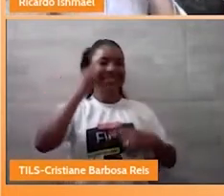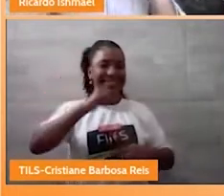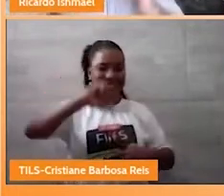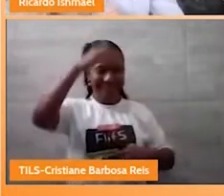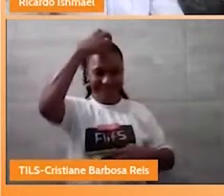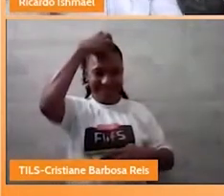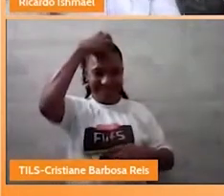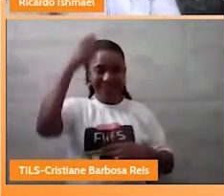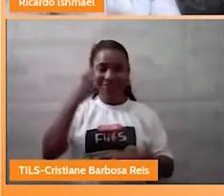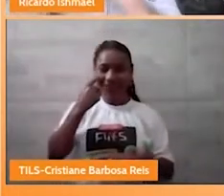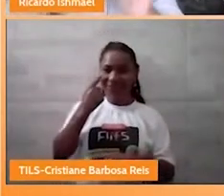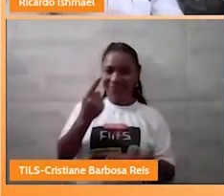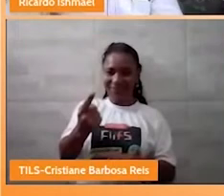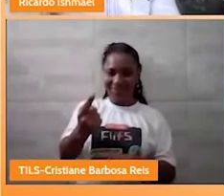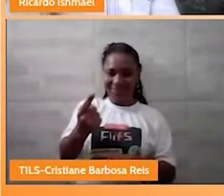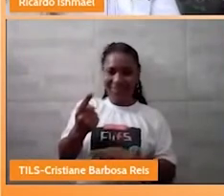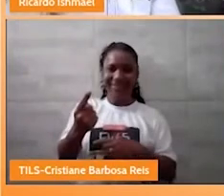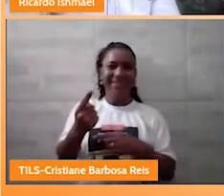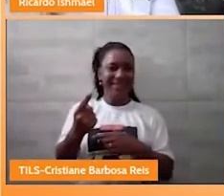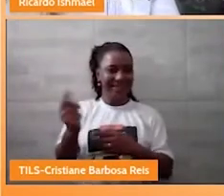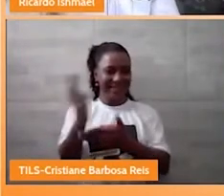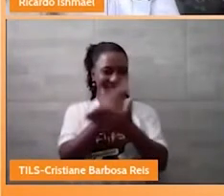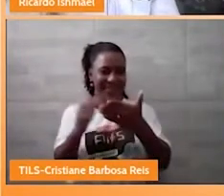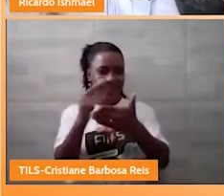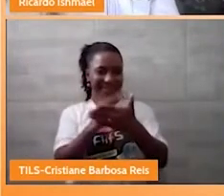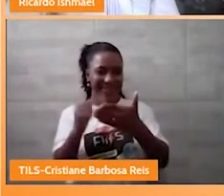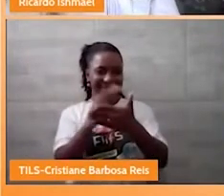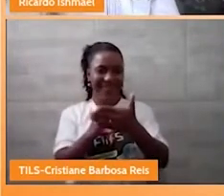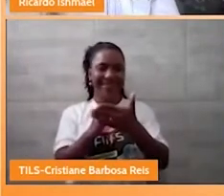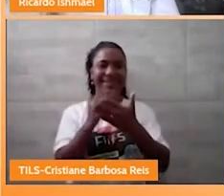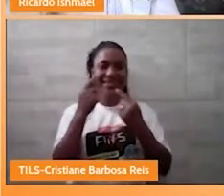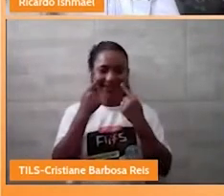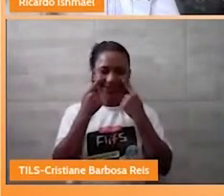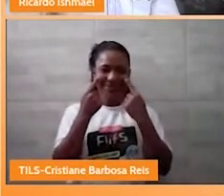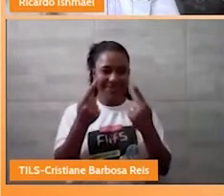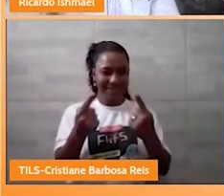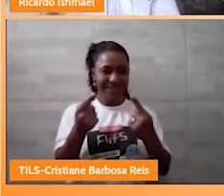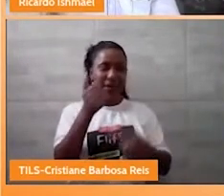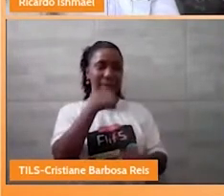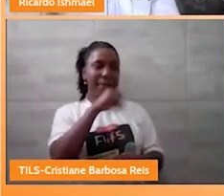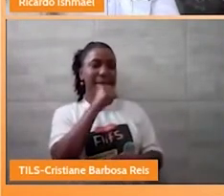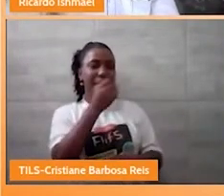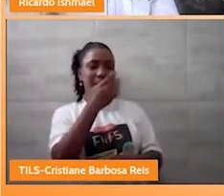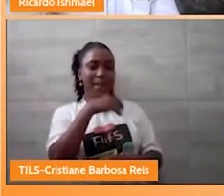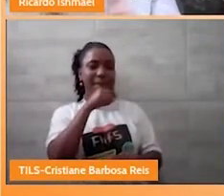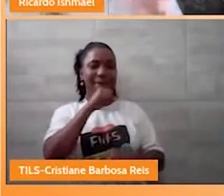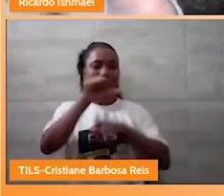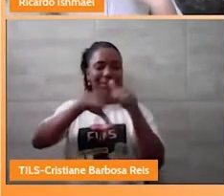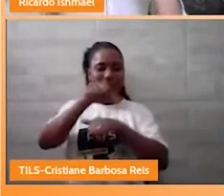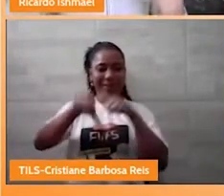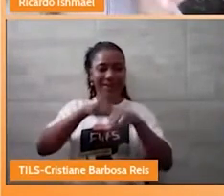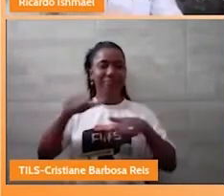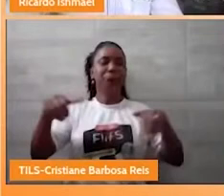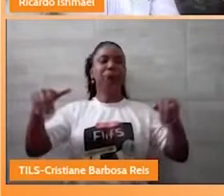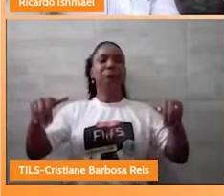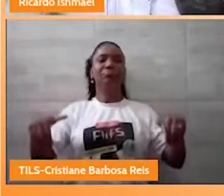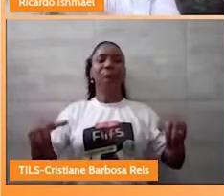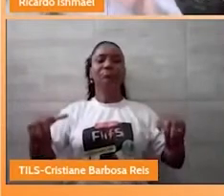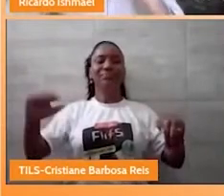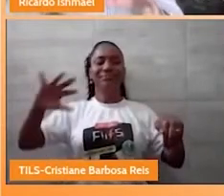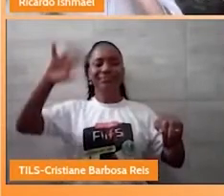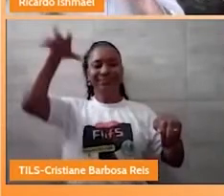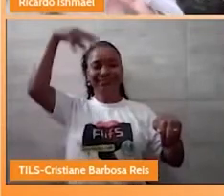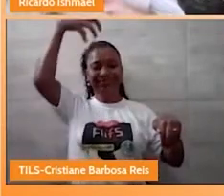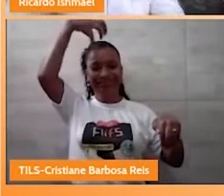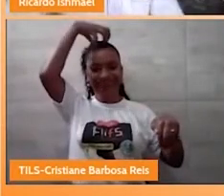Que consegue, na imaginação, fazer com que a mãe e o pai virem rainha e rei. É o universo mágico de uma